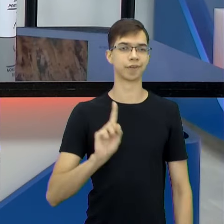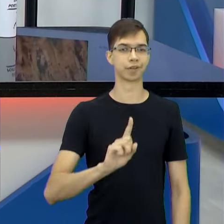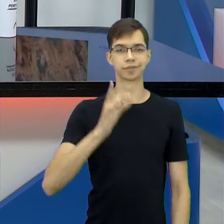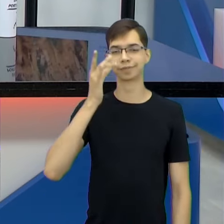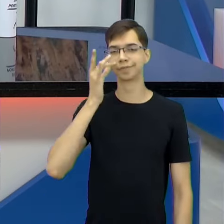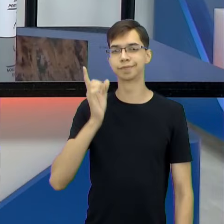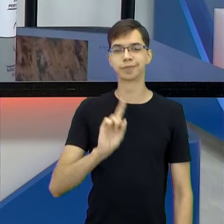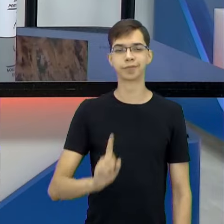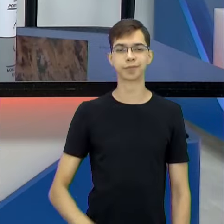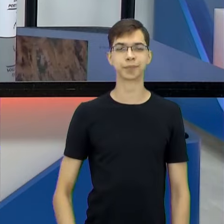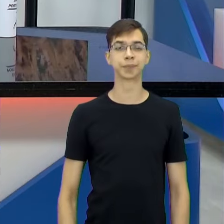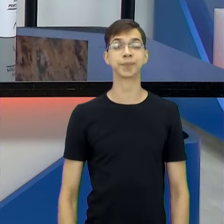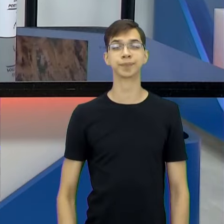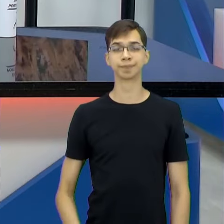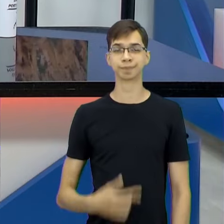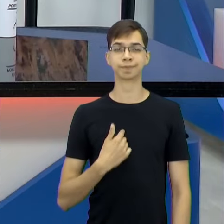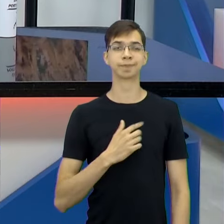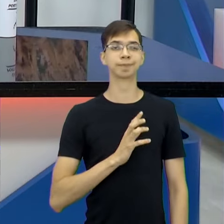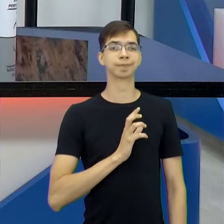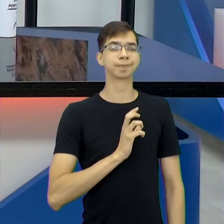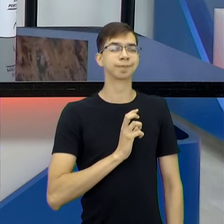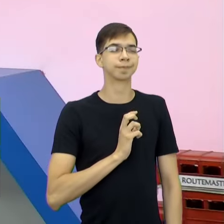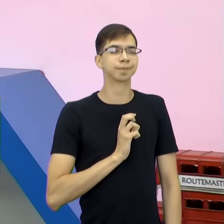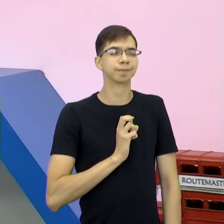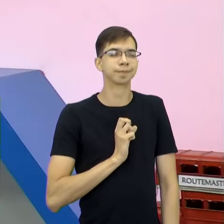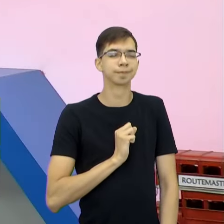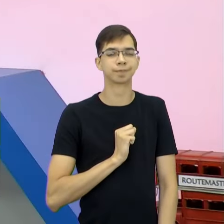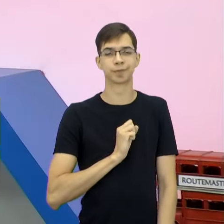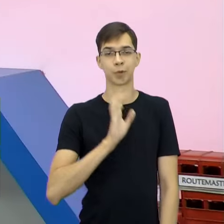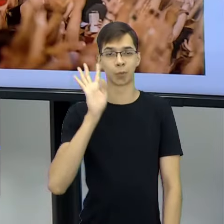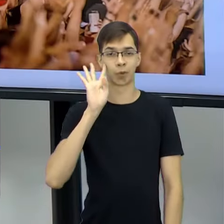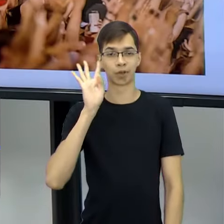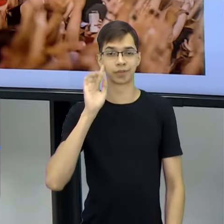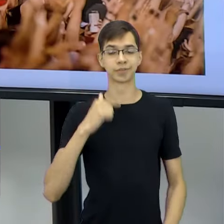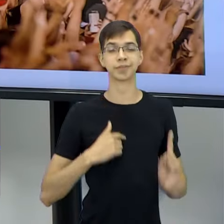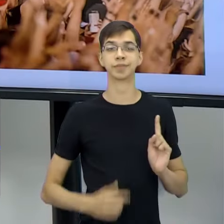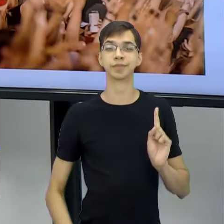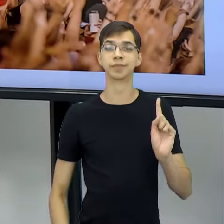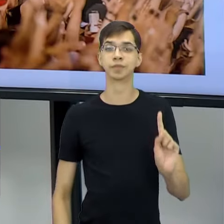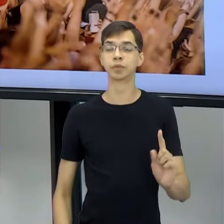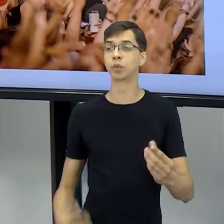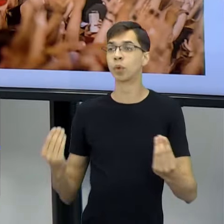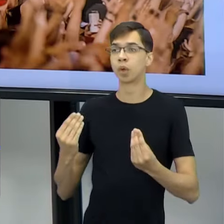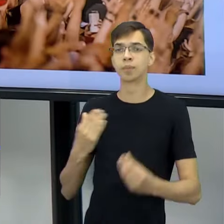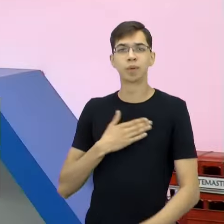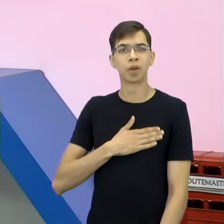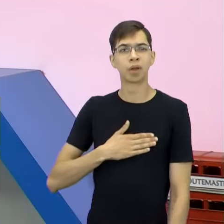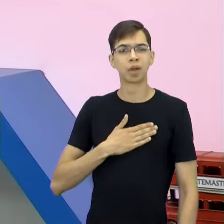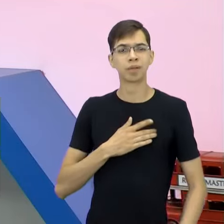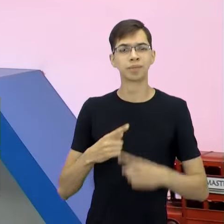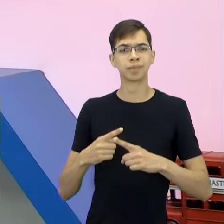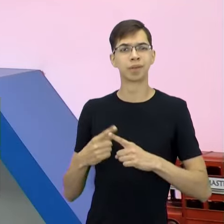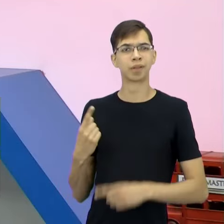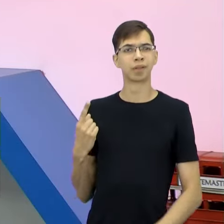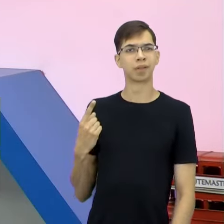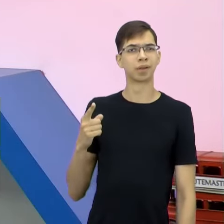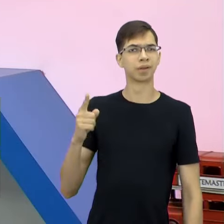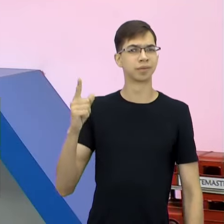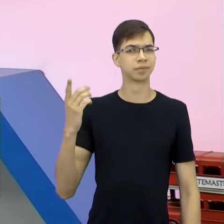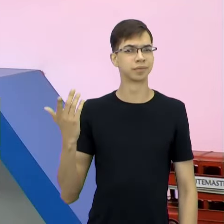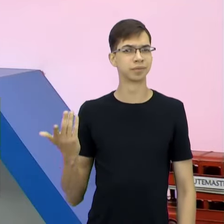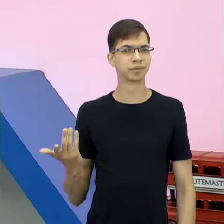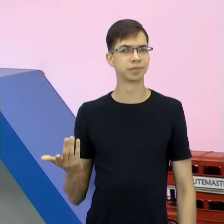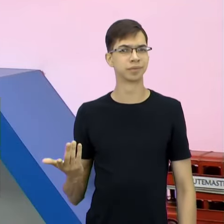quando chegava a quarta-feira, que eu ia lá torcer. Como é que vocês gostam? Porque é muito longe. Não, eu ficava bem